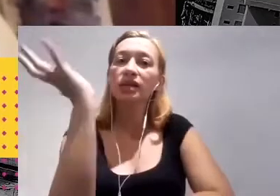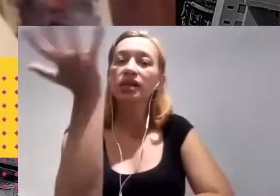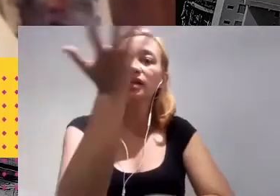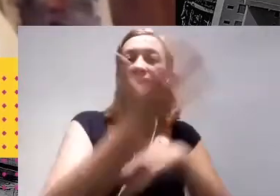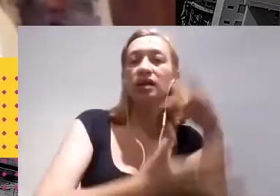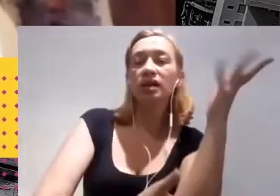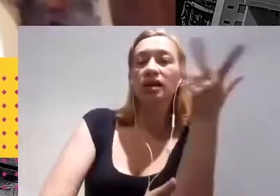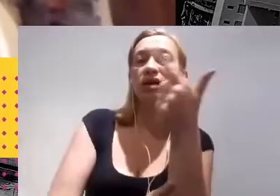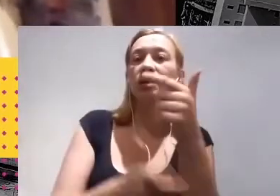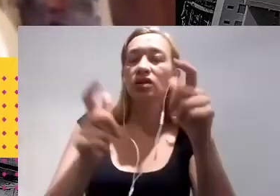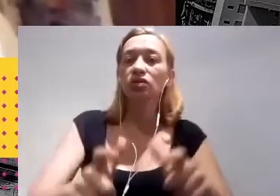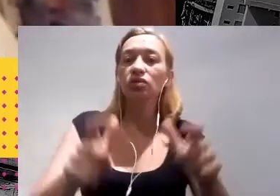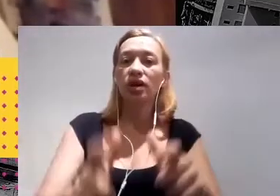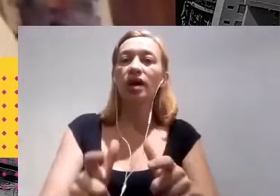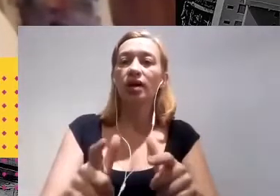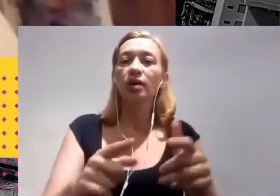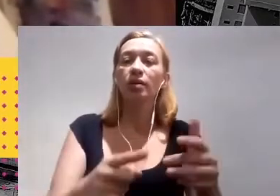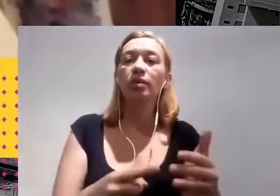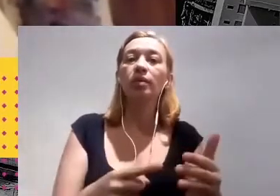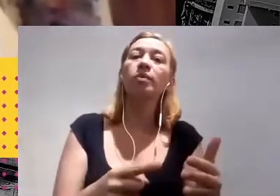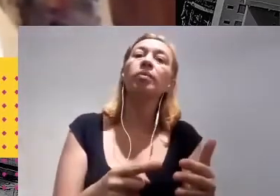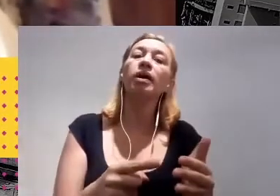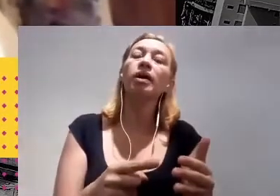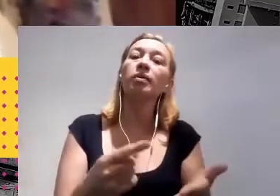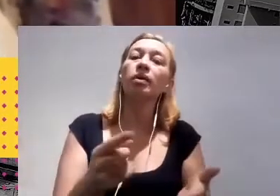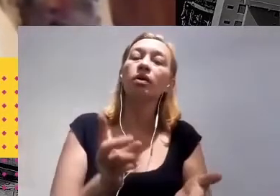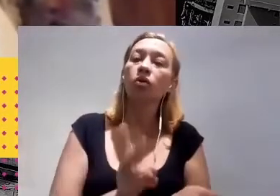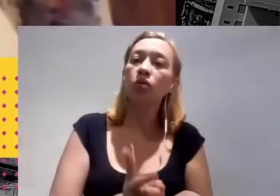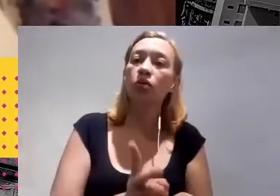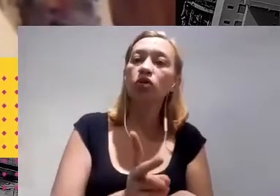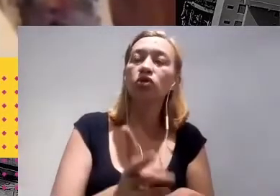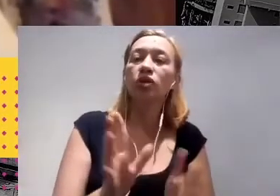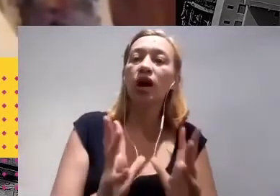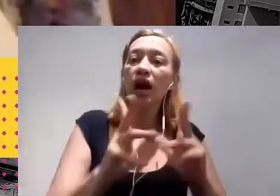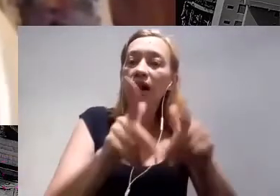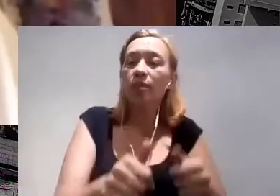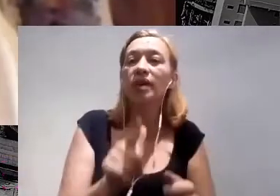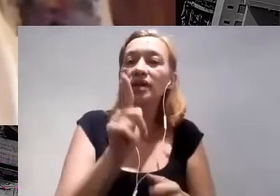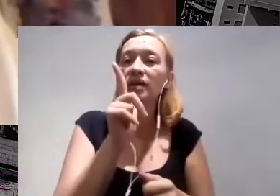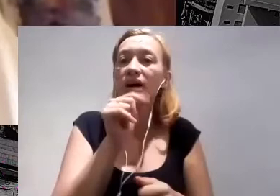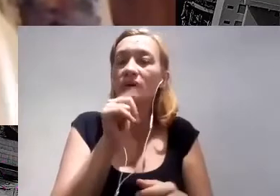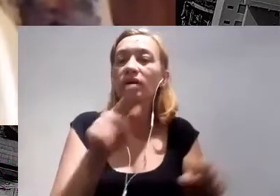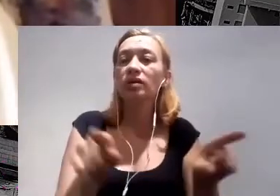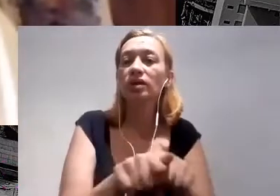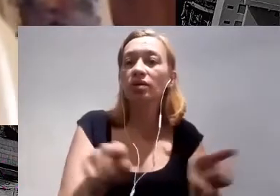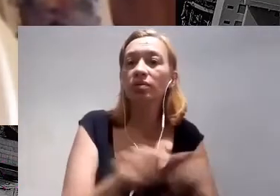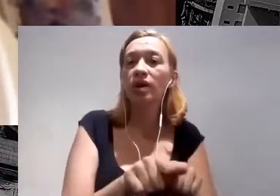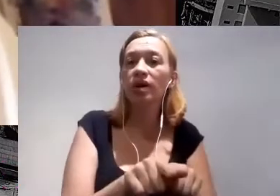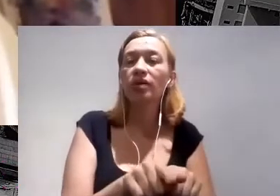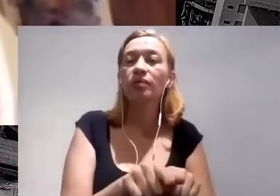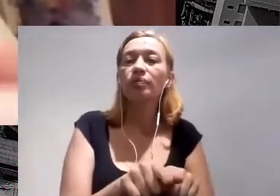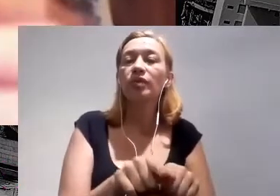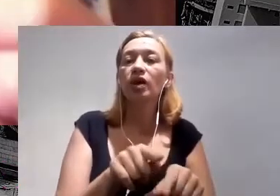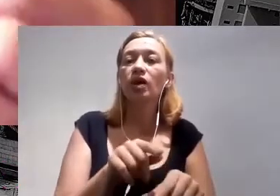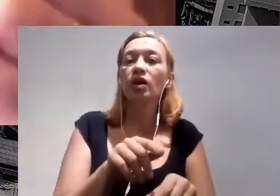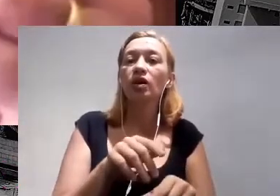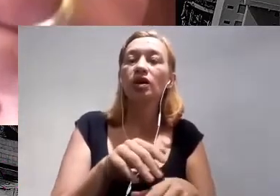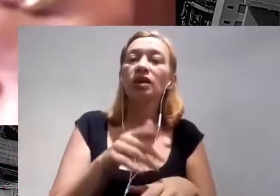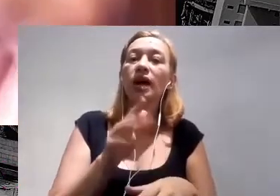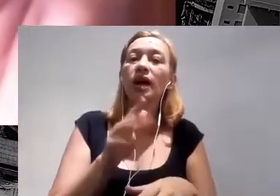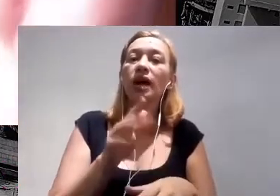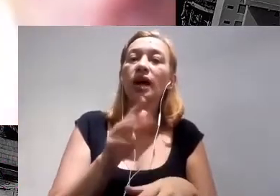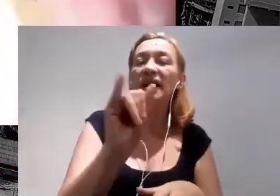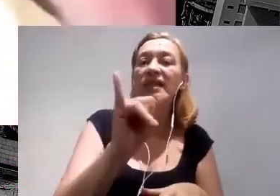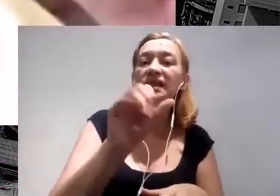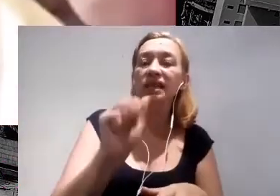conservação de água. Como, por exemplo, a manutenção do fluxo de vazão das bacias. Então,